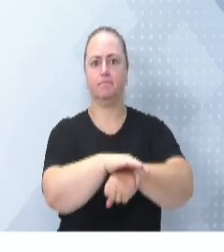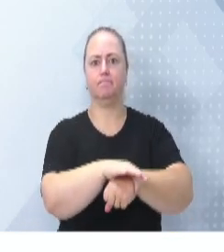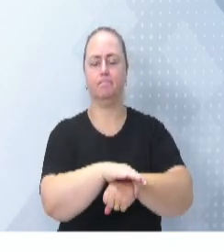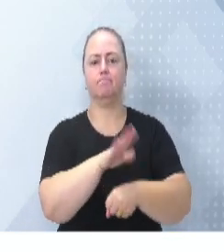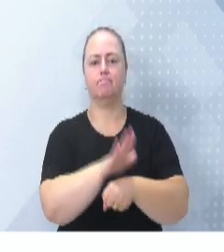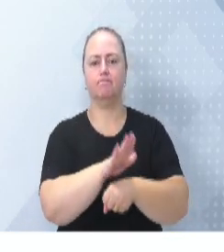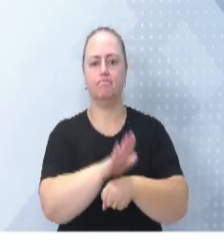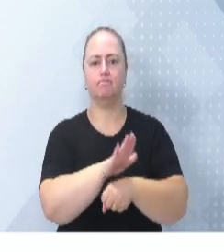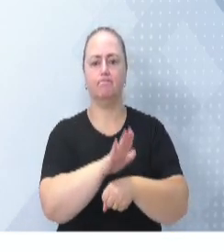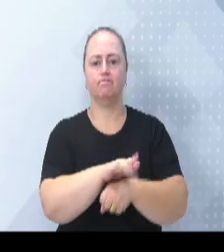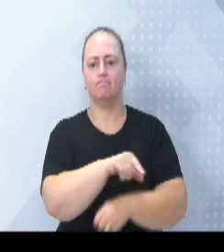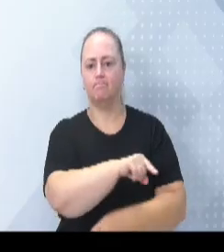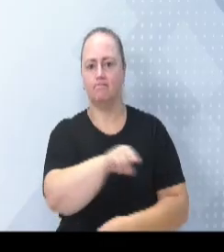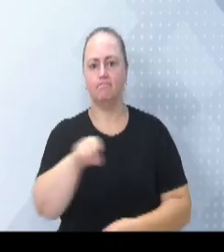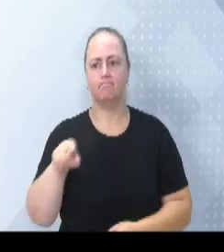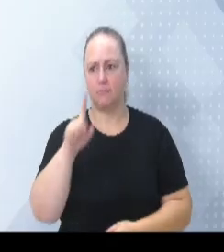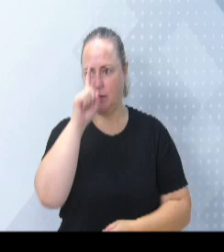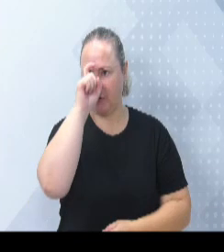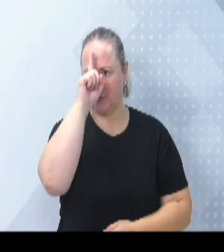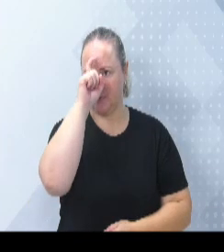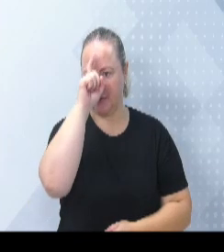àqueles que procuram pelo hospital.